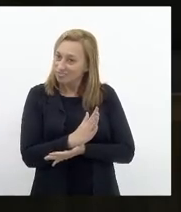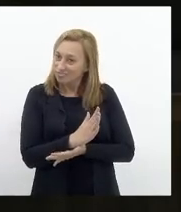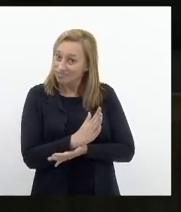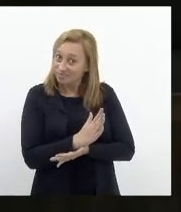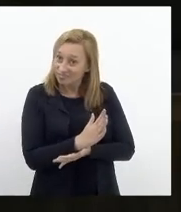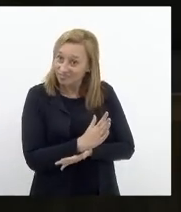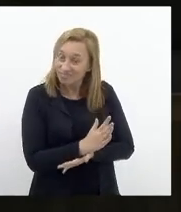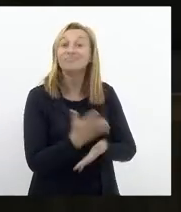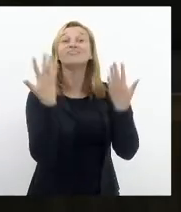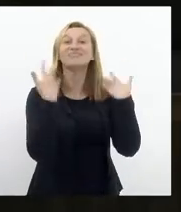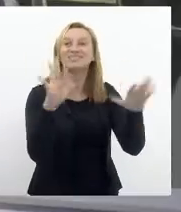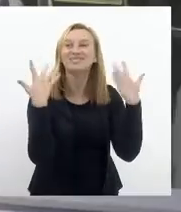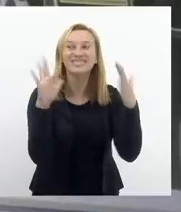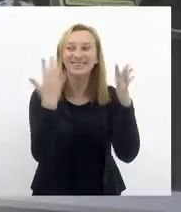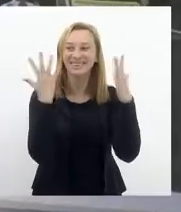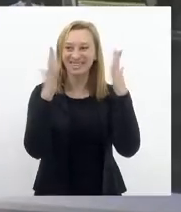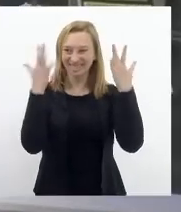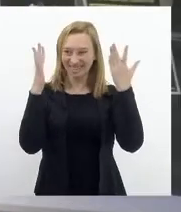aprovados.